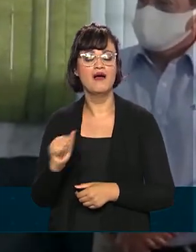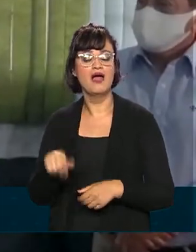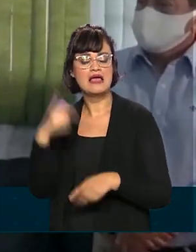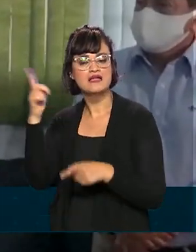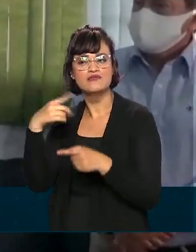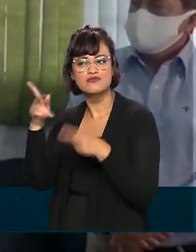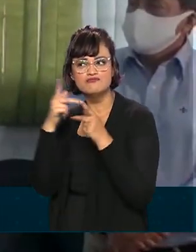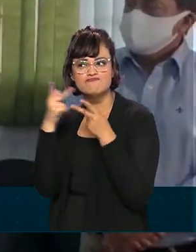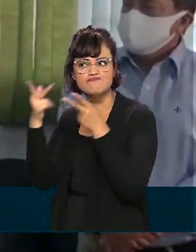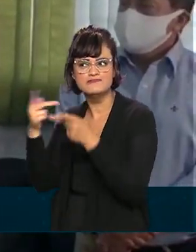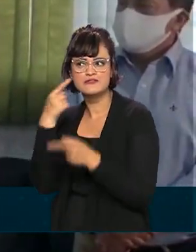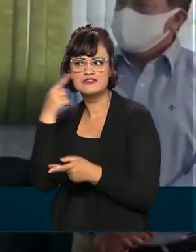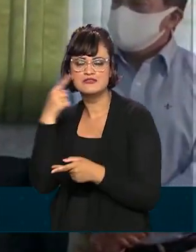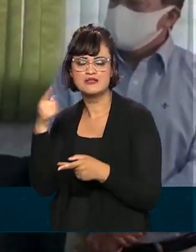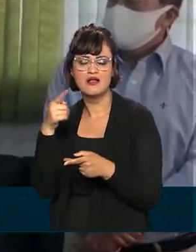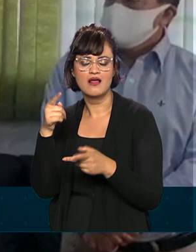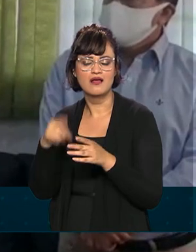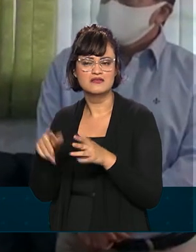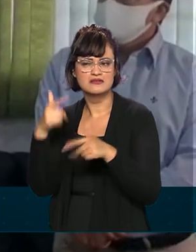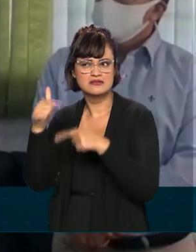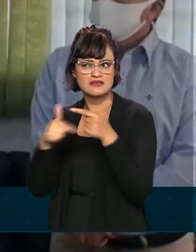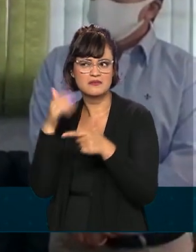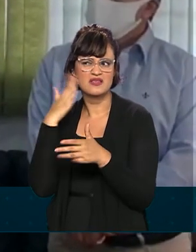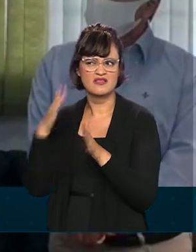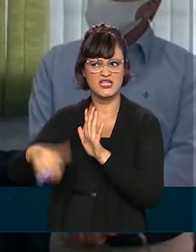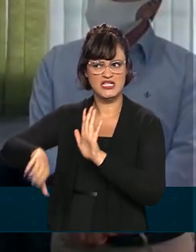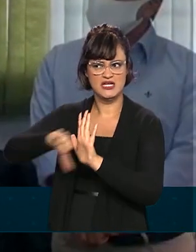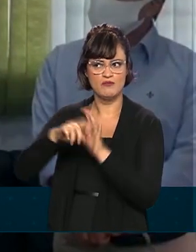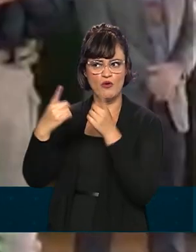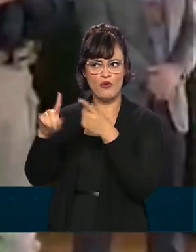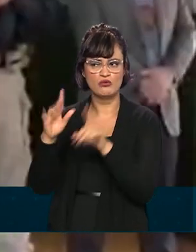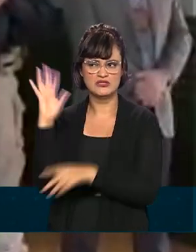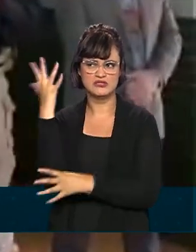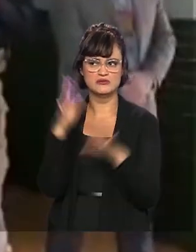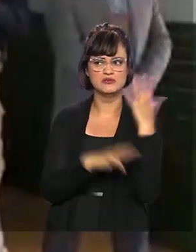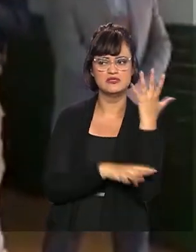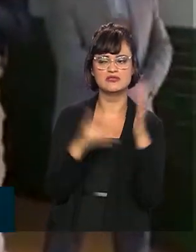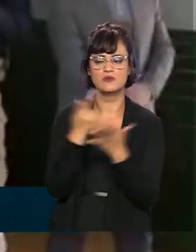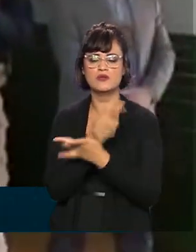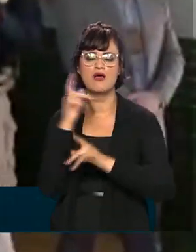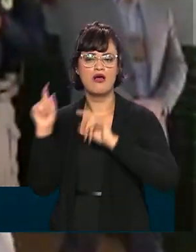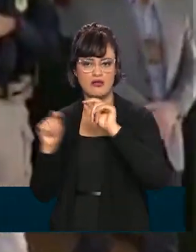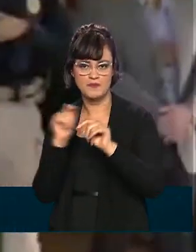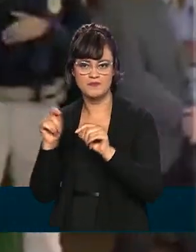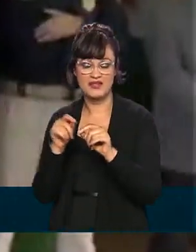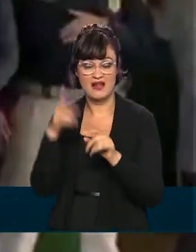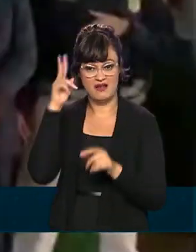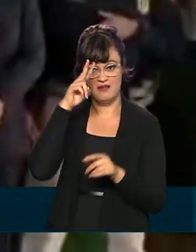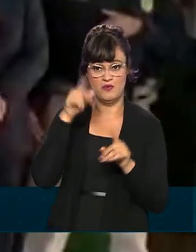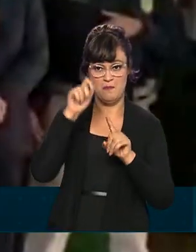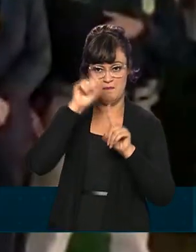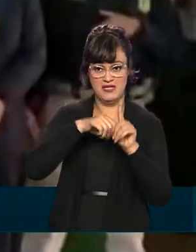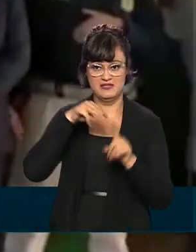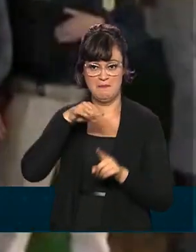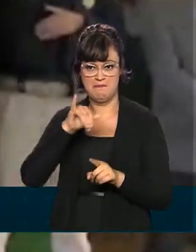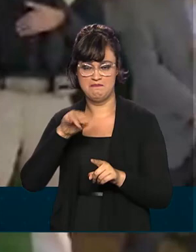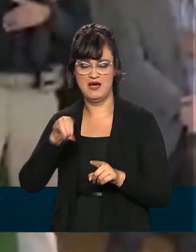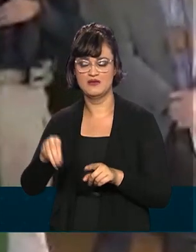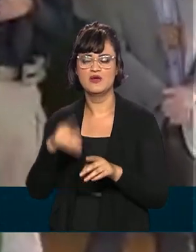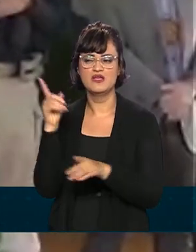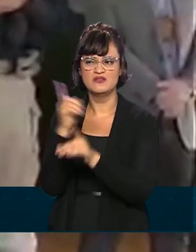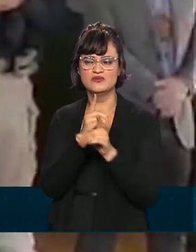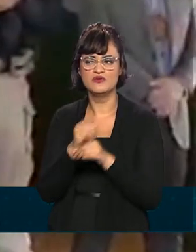Verde Brasil 2, que combate delitos ambientais na região. Lembrou que desde maio foram apreendidos mais de